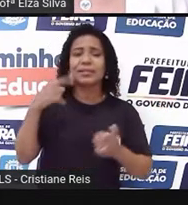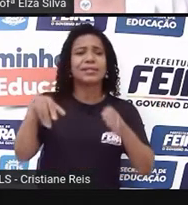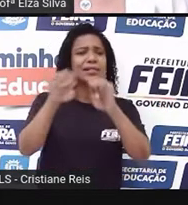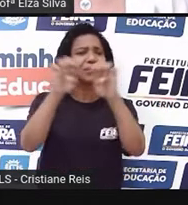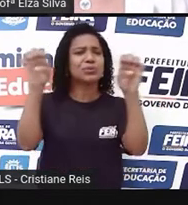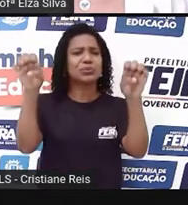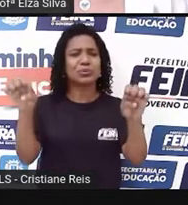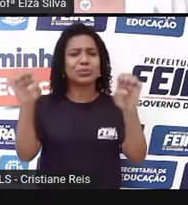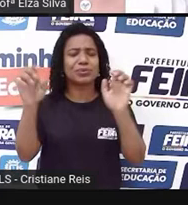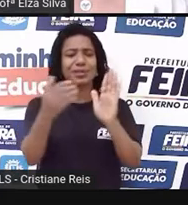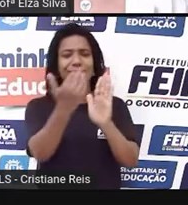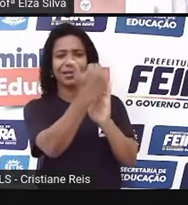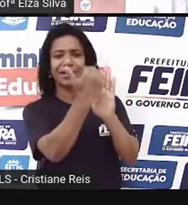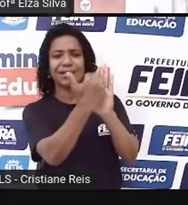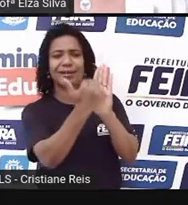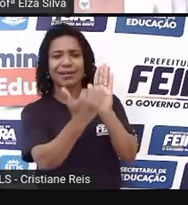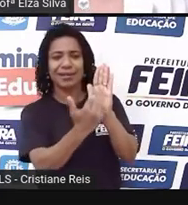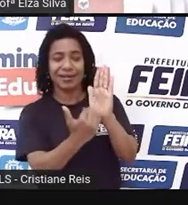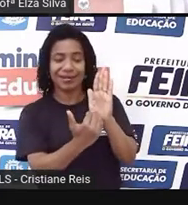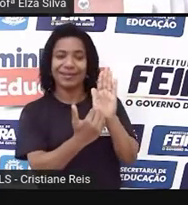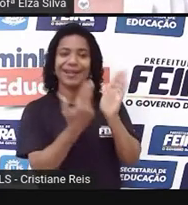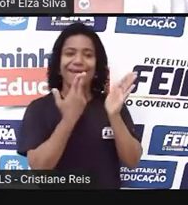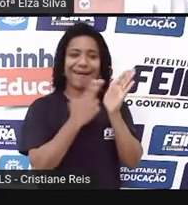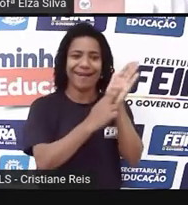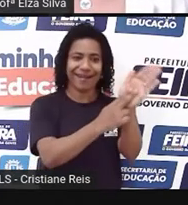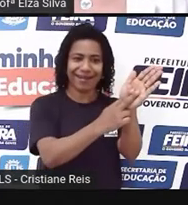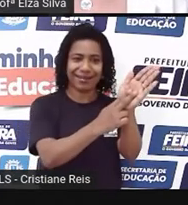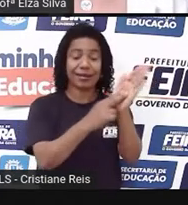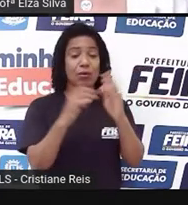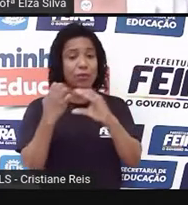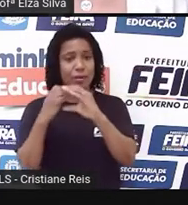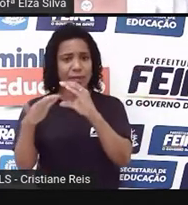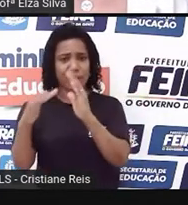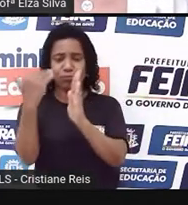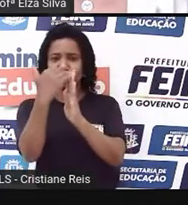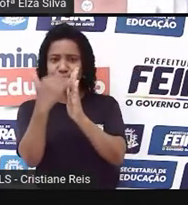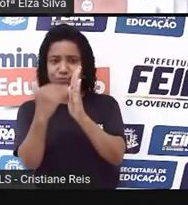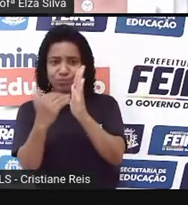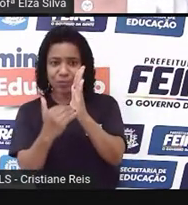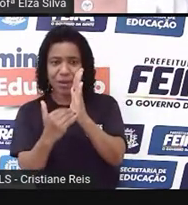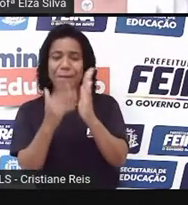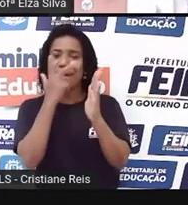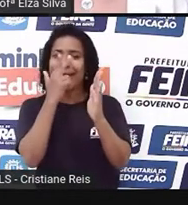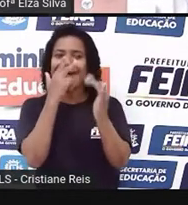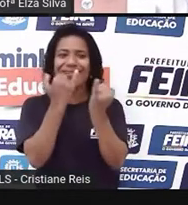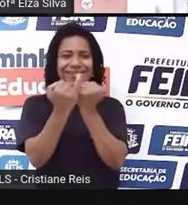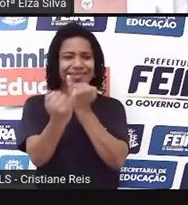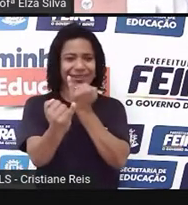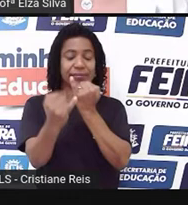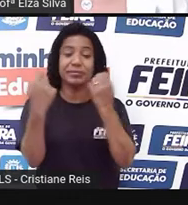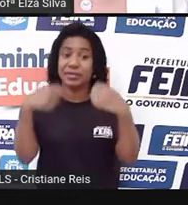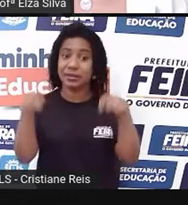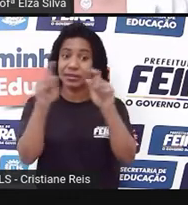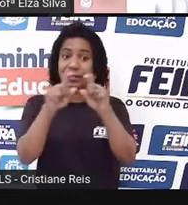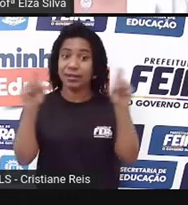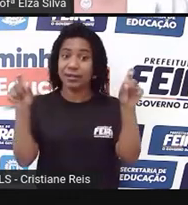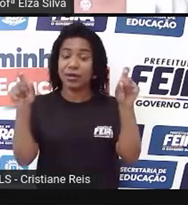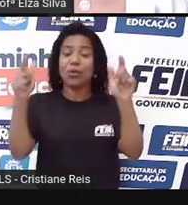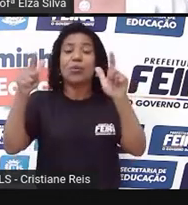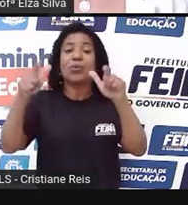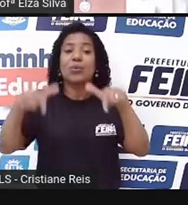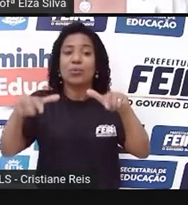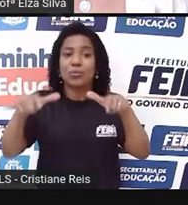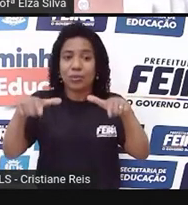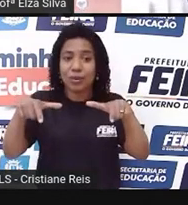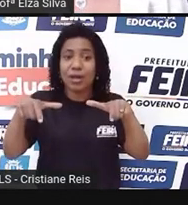eles se assemelham. É importante indicar local e data, considerando que no e-mail isso já é